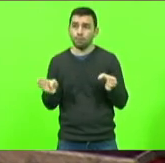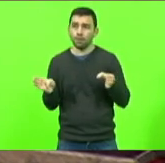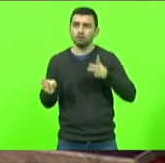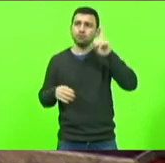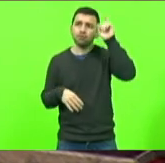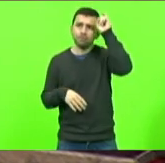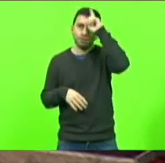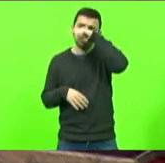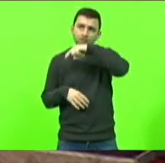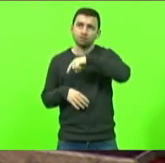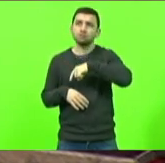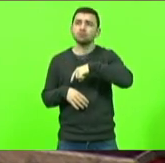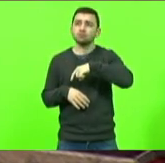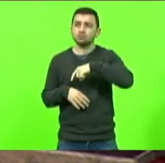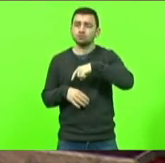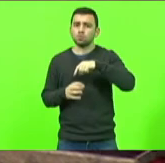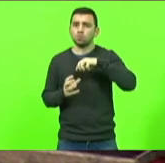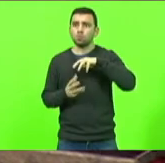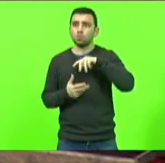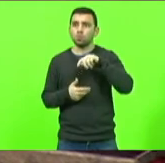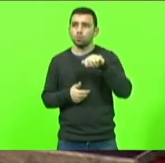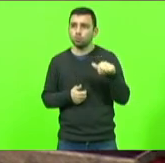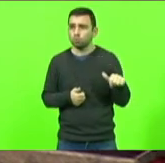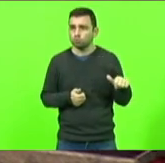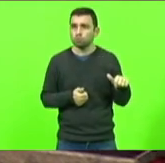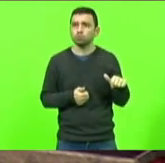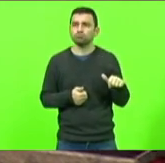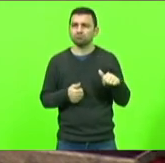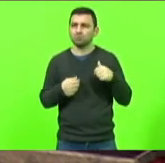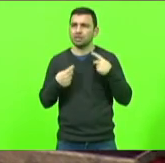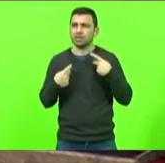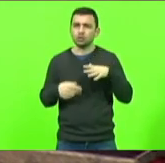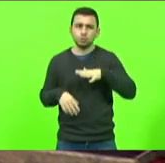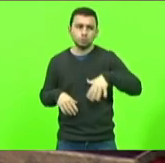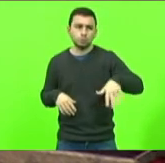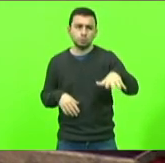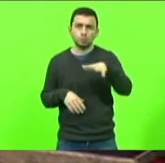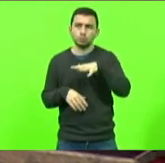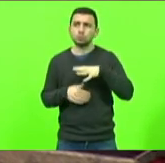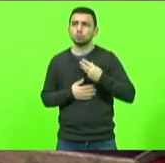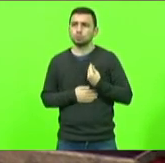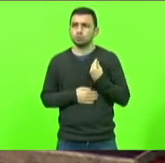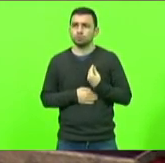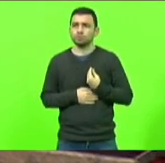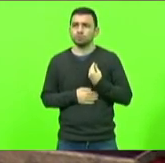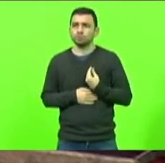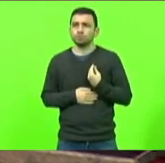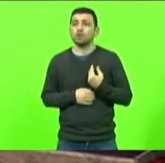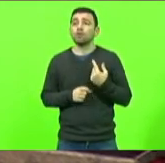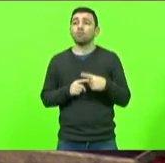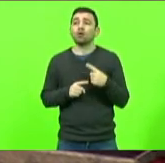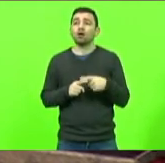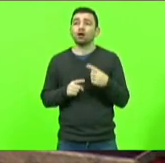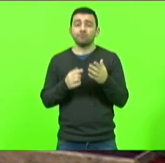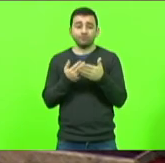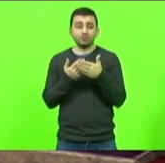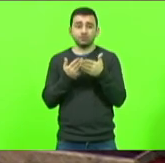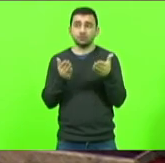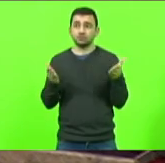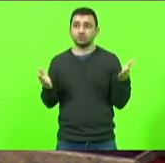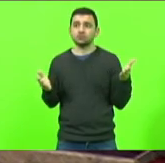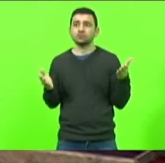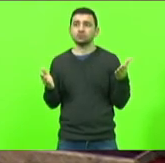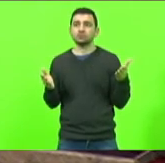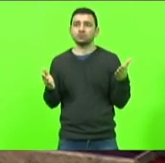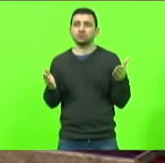o mundo que a humanidade viveu e continua vivendo porque vocês tiveram aí tiveram